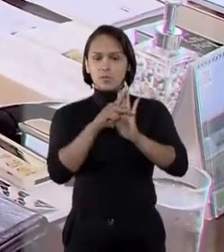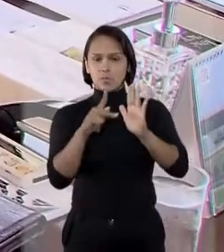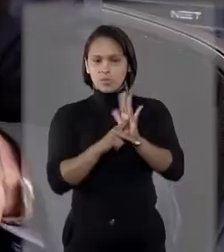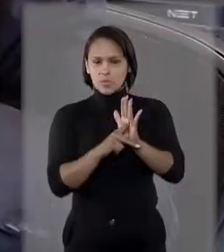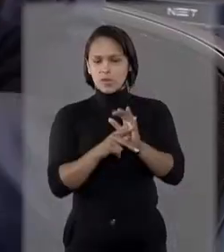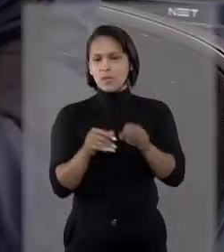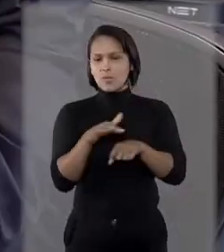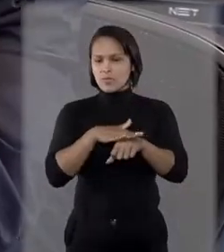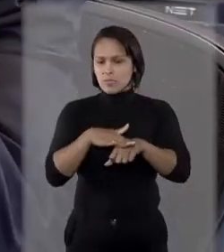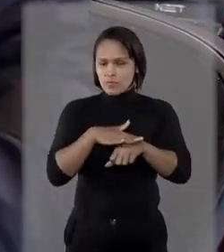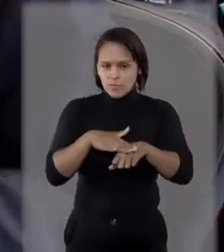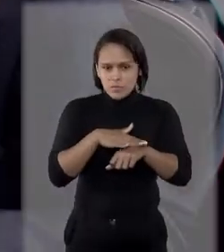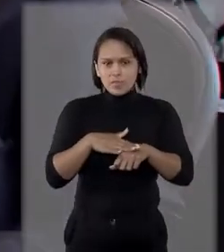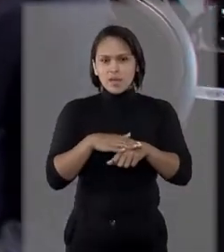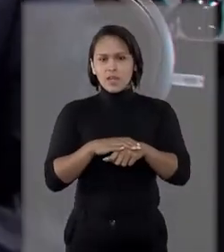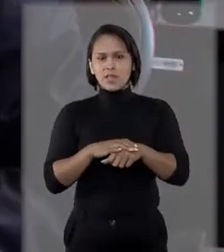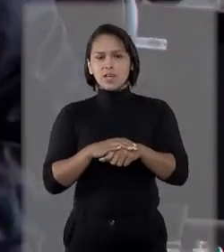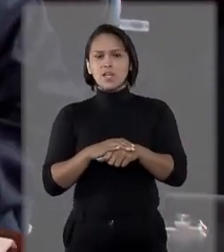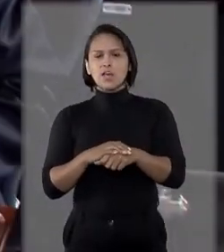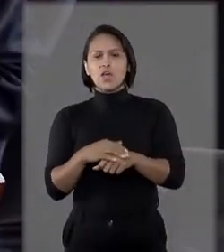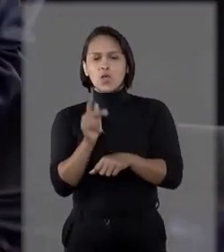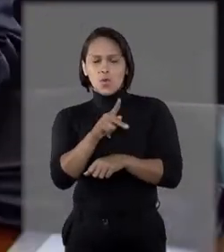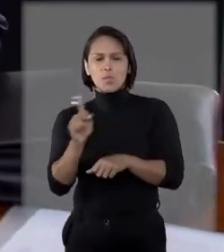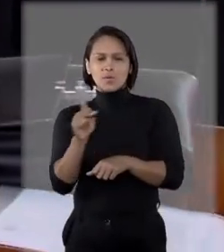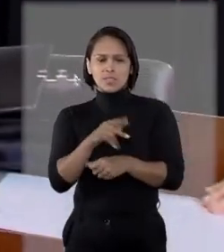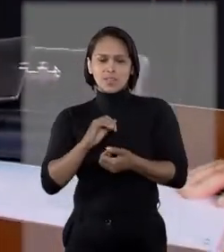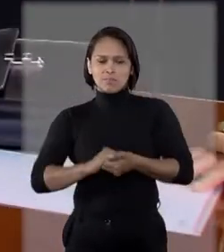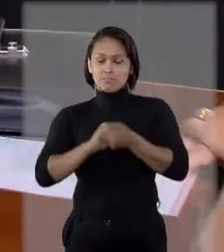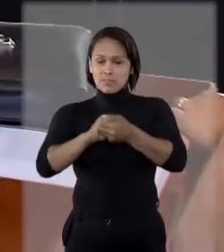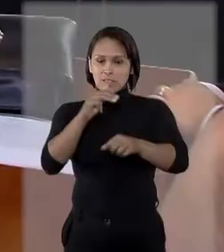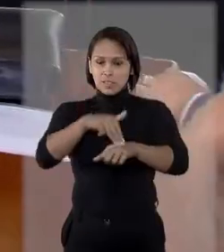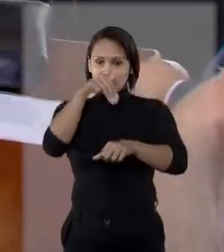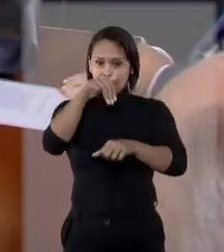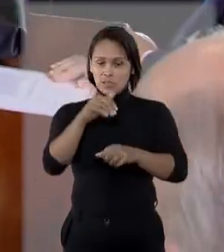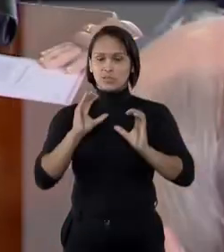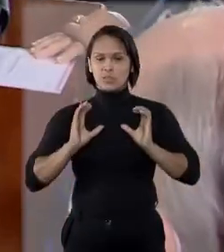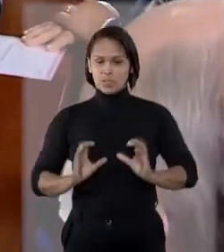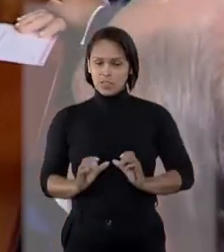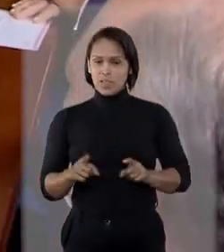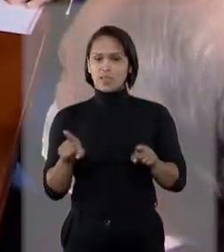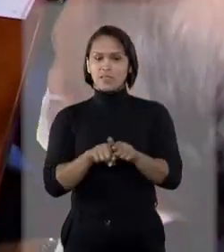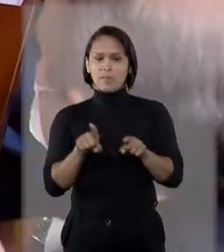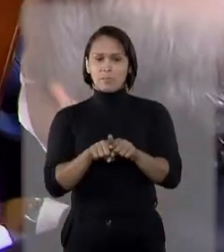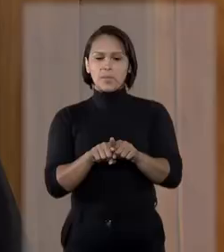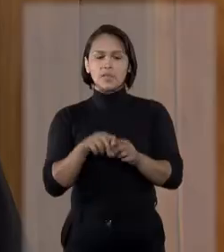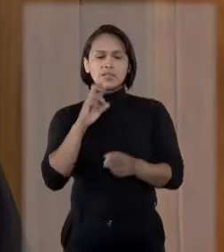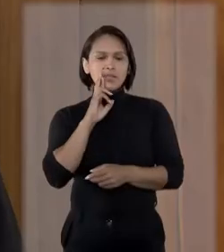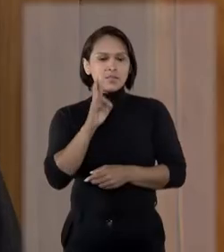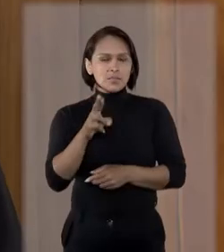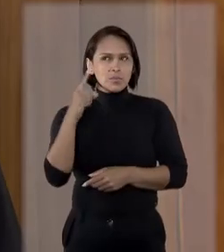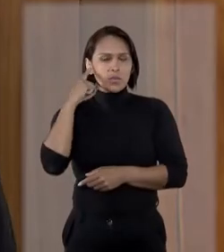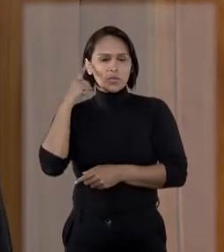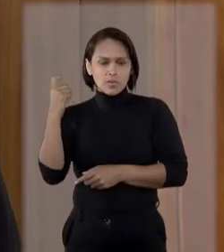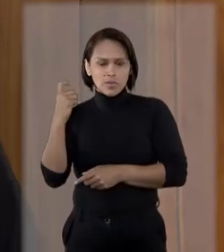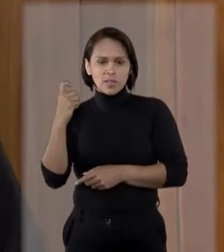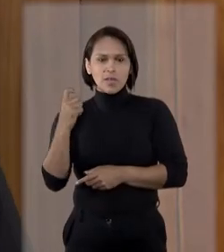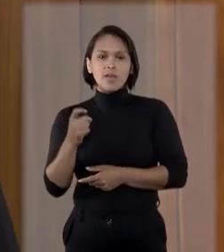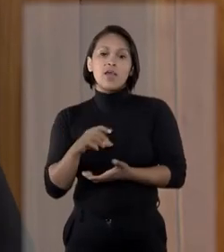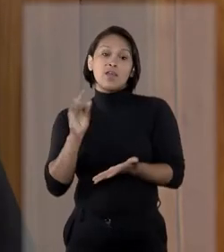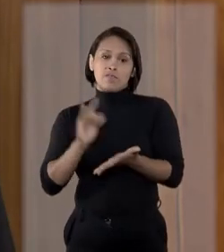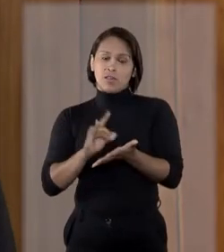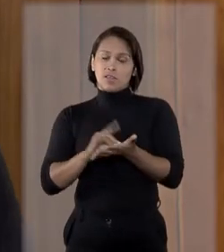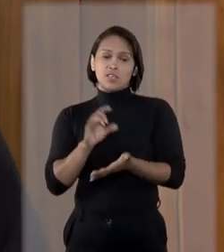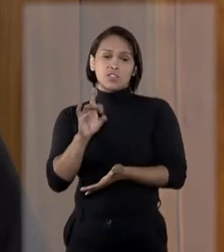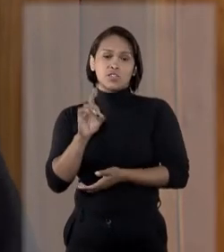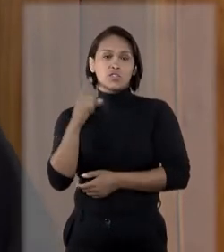Presidente, de mãos dadas, magistratura e cidadania, é um momento de escuta e também de soluções. É você realmente, não